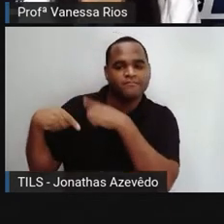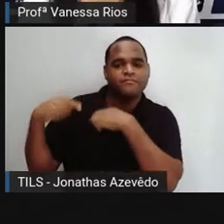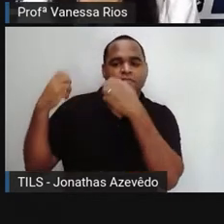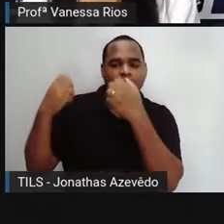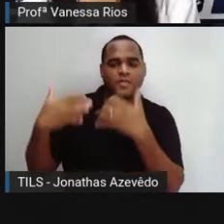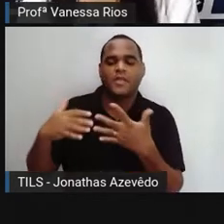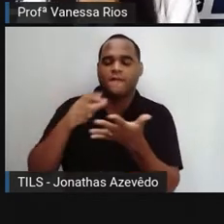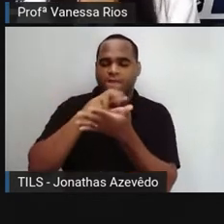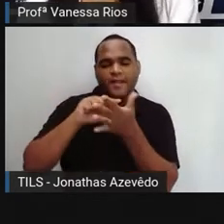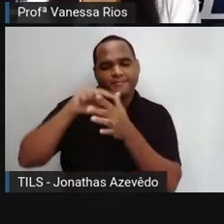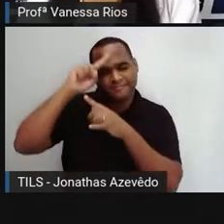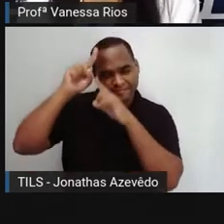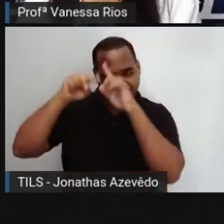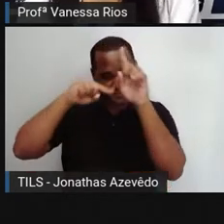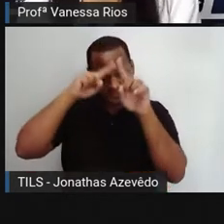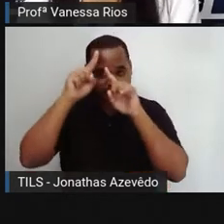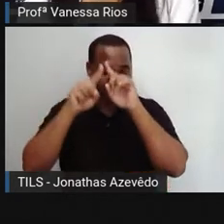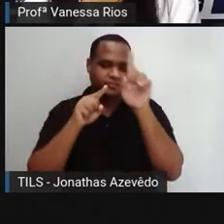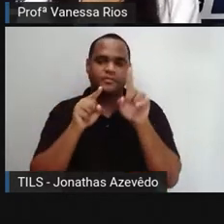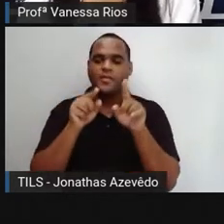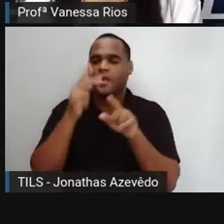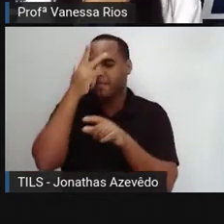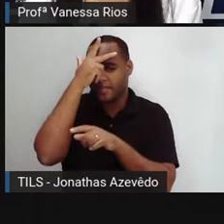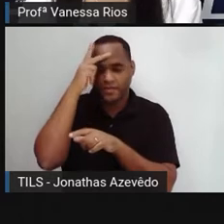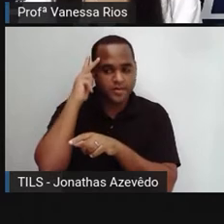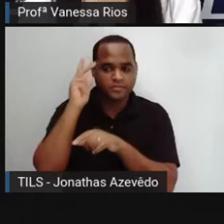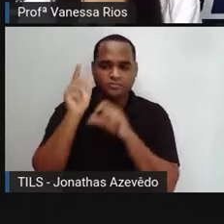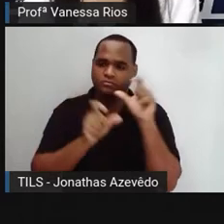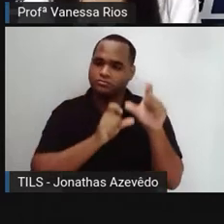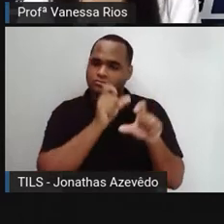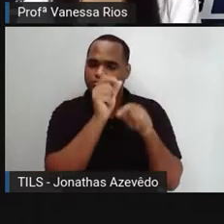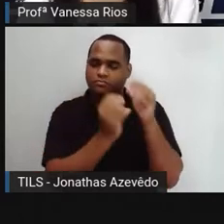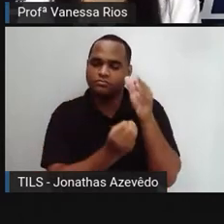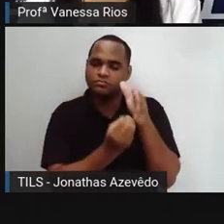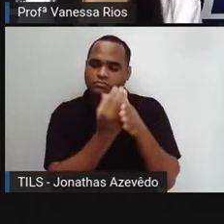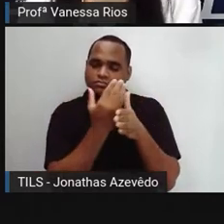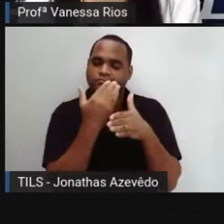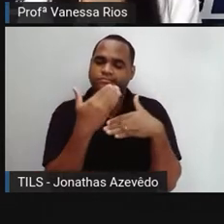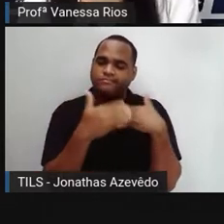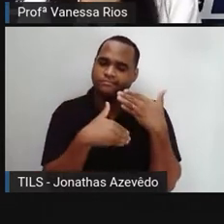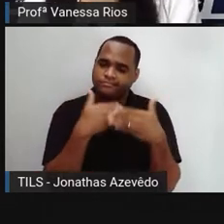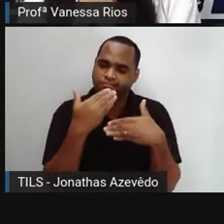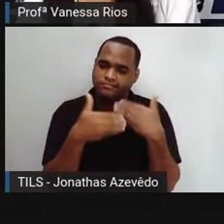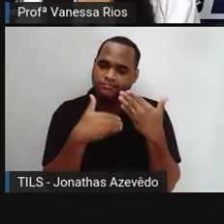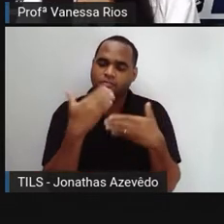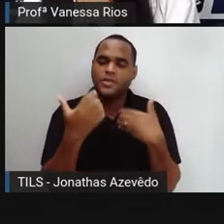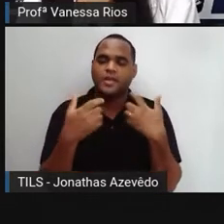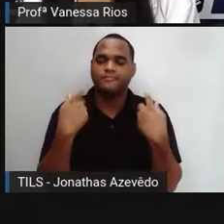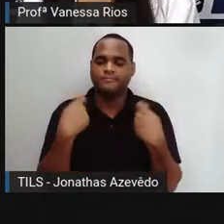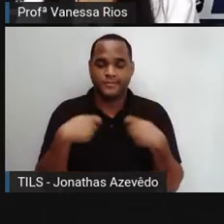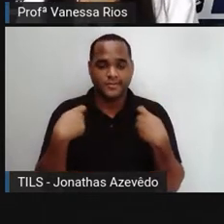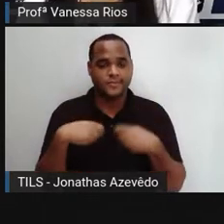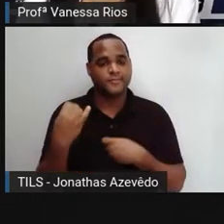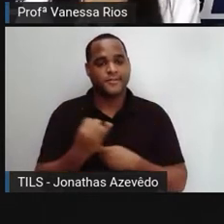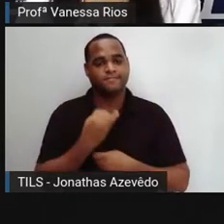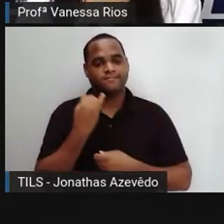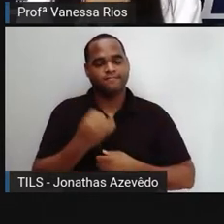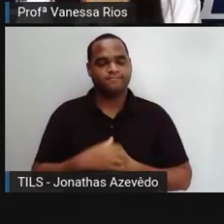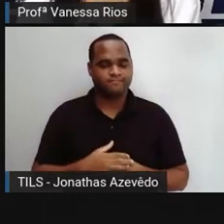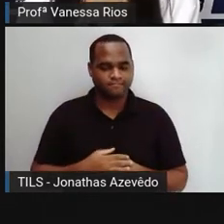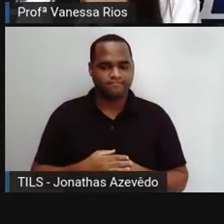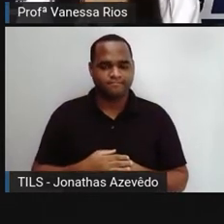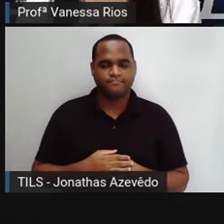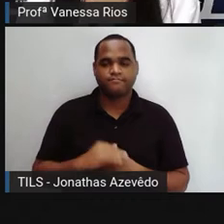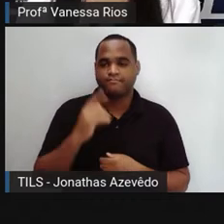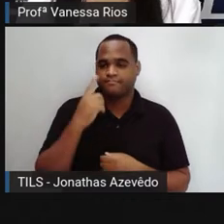outras invenções que os seres humanos foram produzindo para atender às suas necessidades. E aí